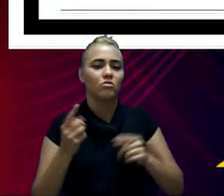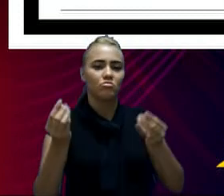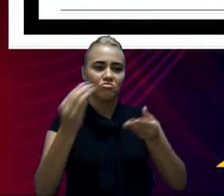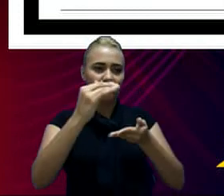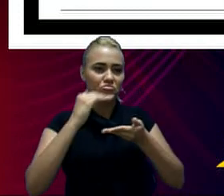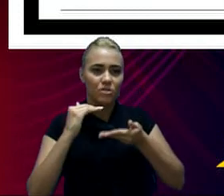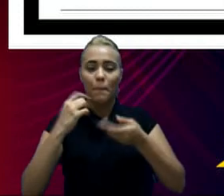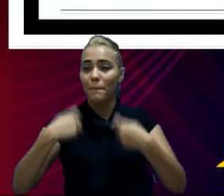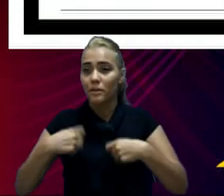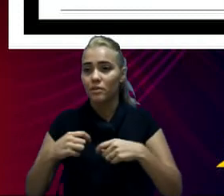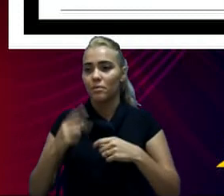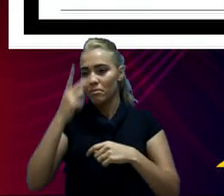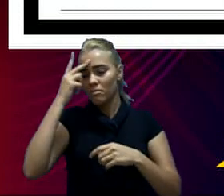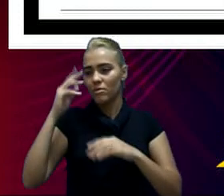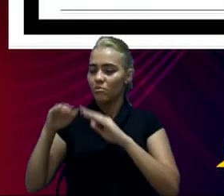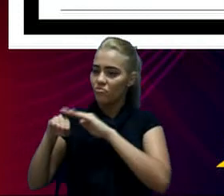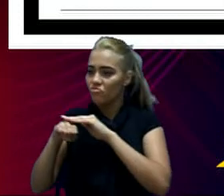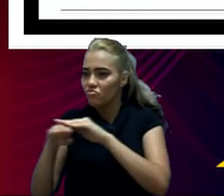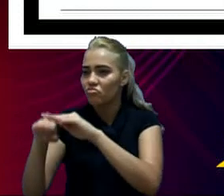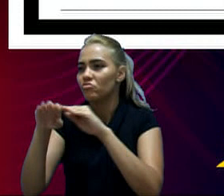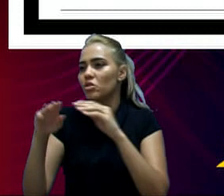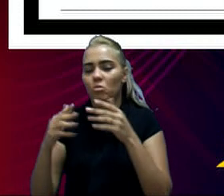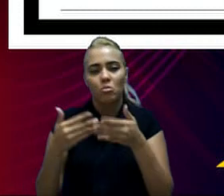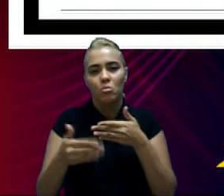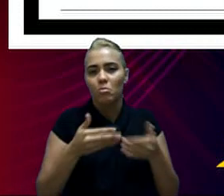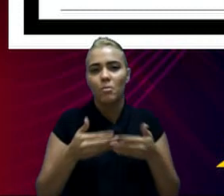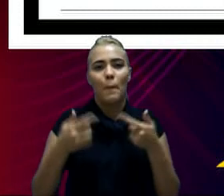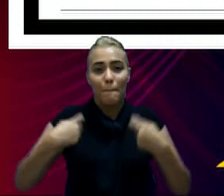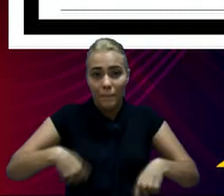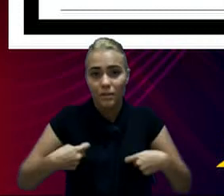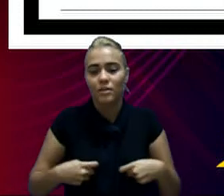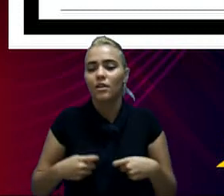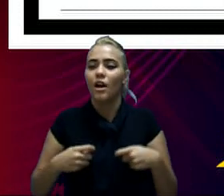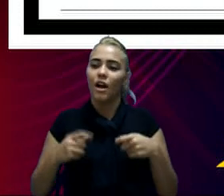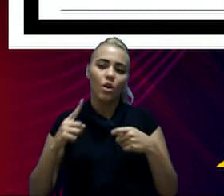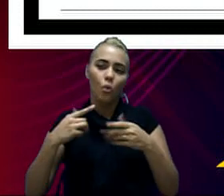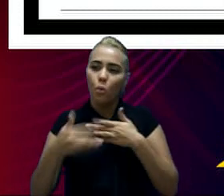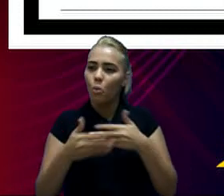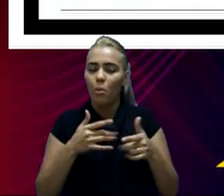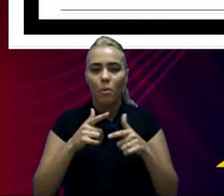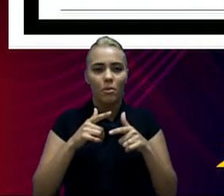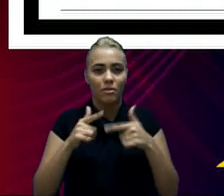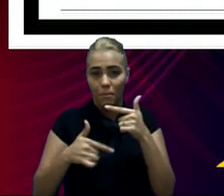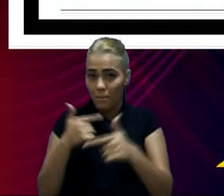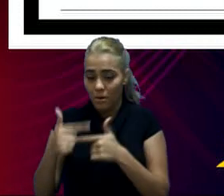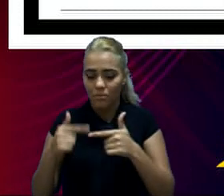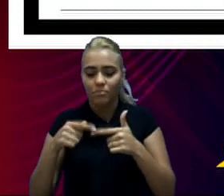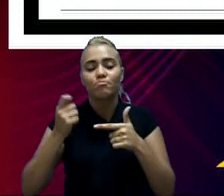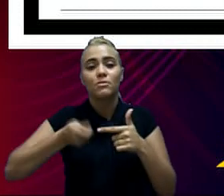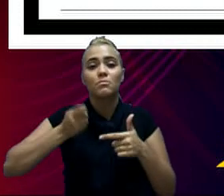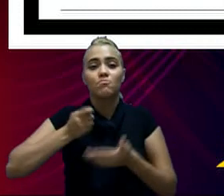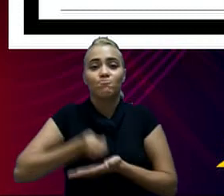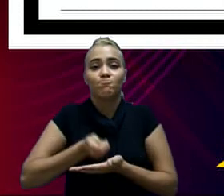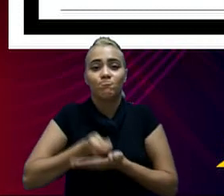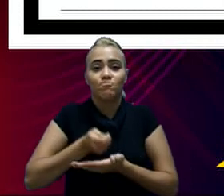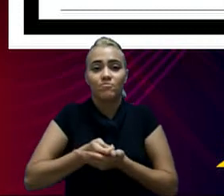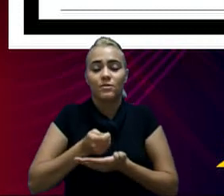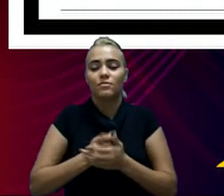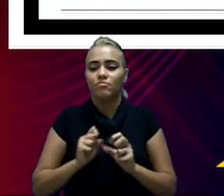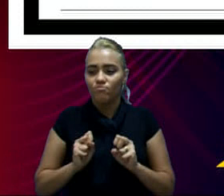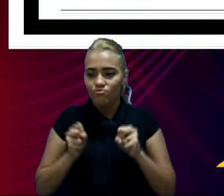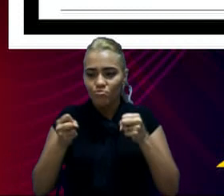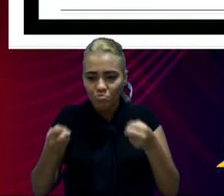realizado em um determinado exercício, por exemplo, aqui em 2020, eles têm que ser mantidos empenhados